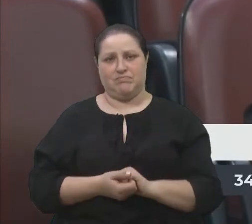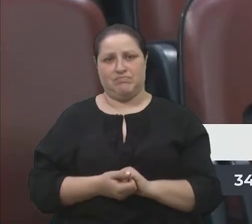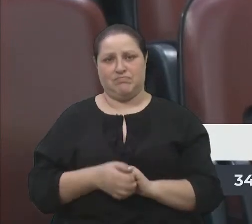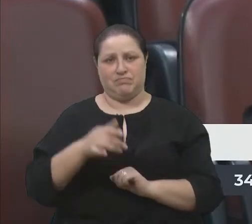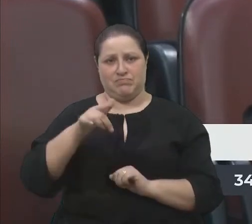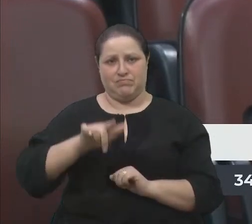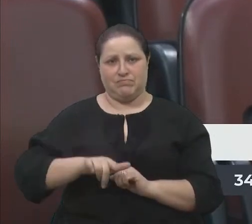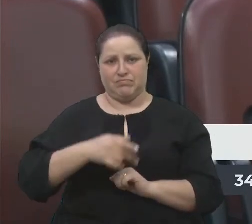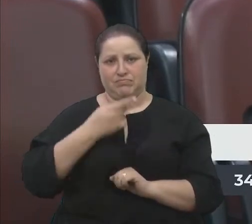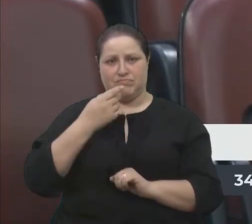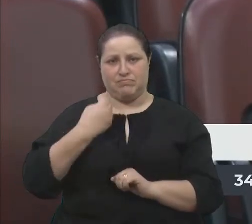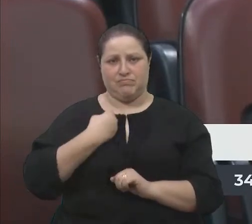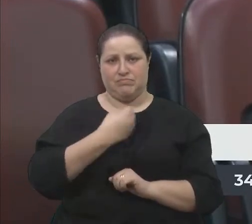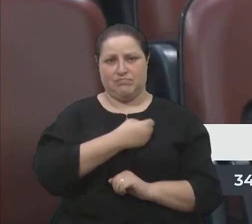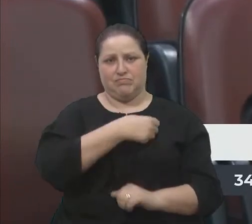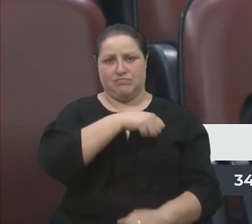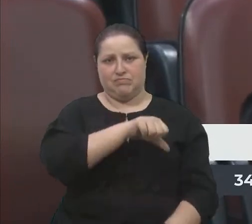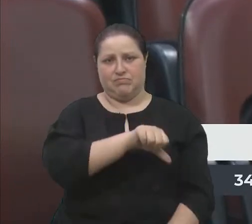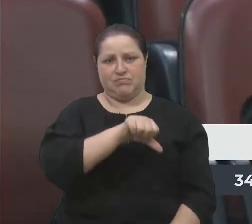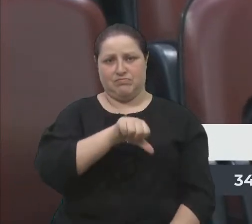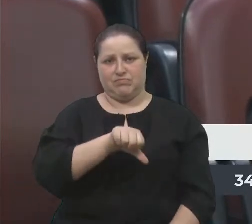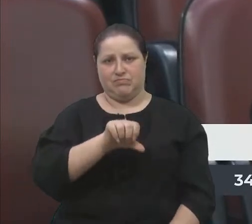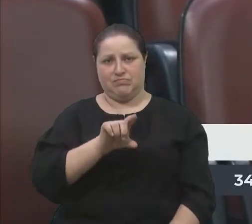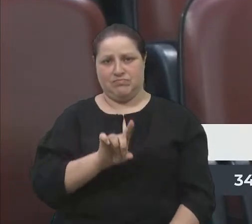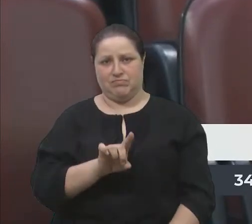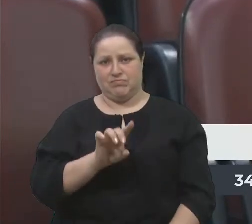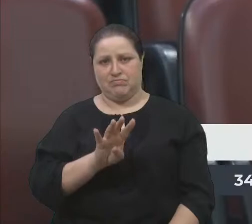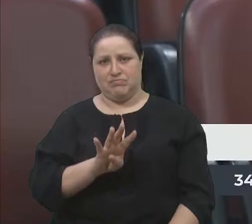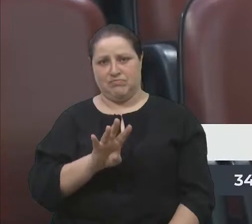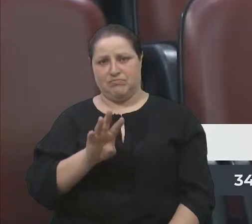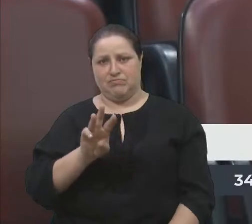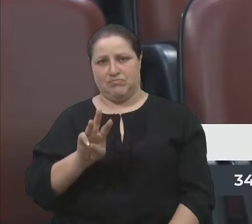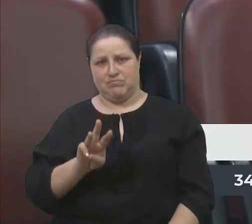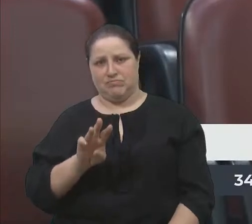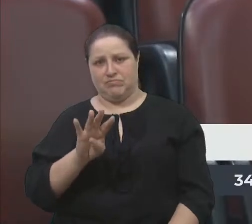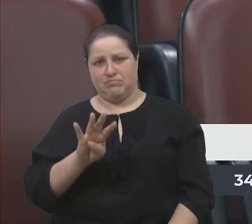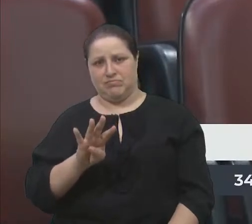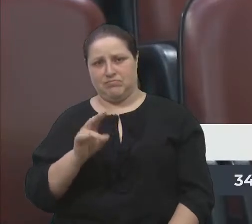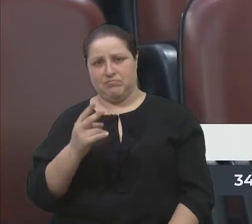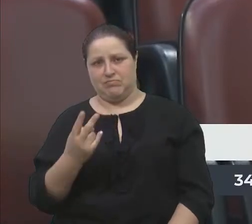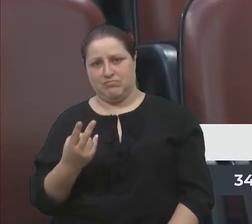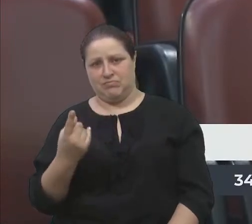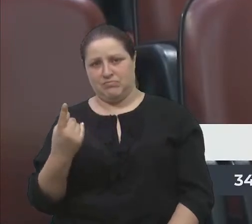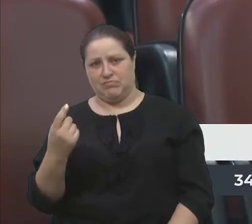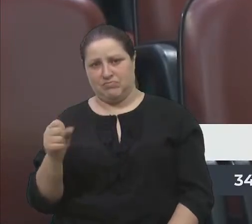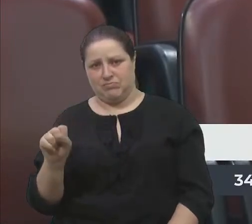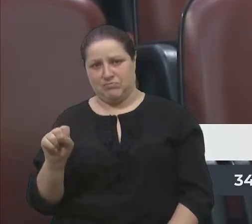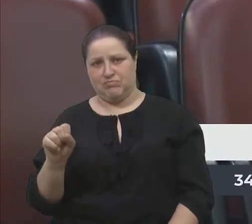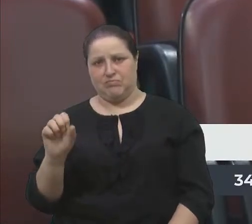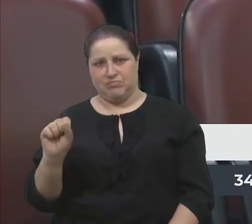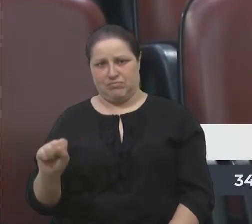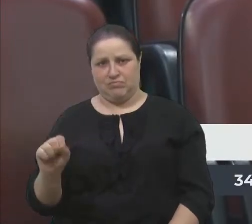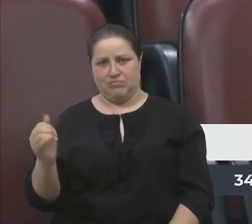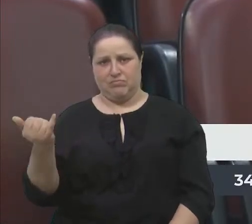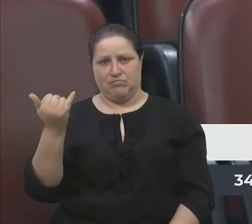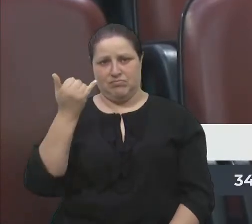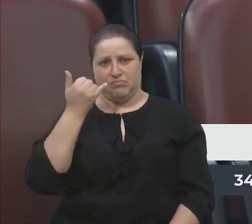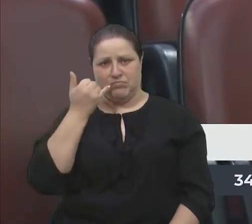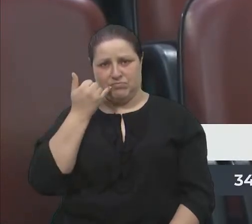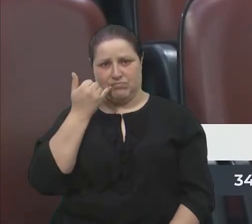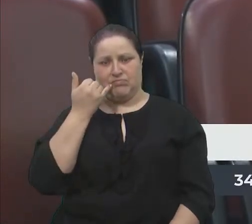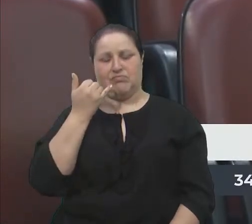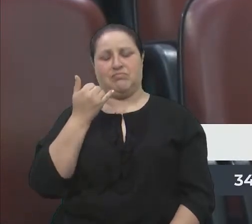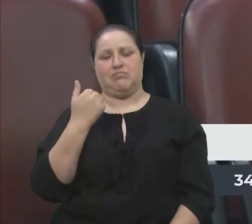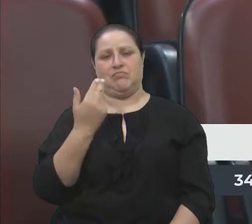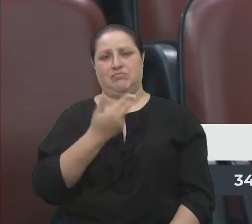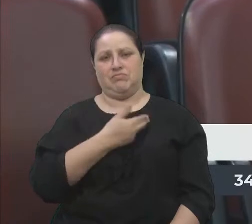991-413-4218, ligue para nós o nosso gabinete online, onde estamos